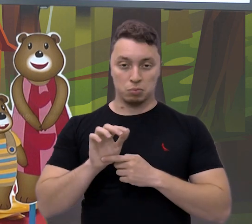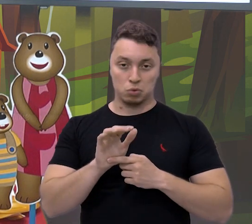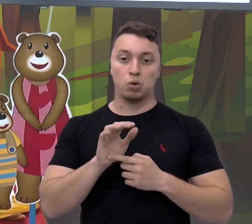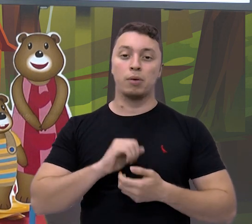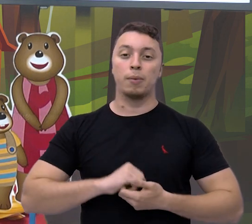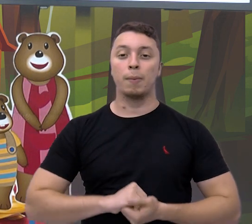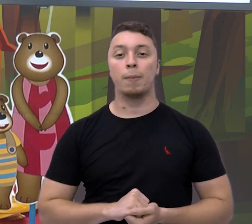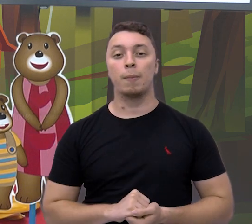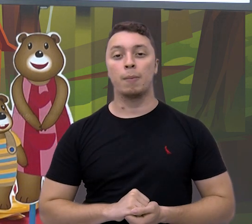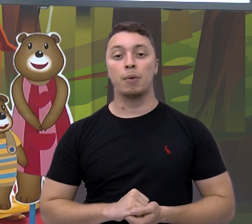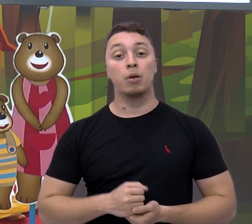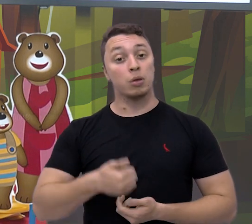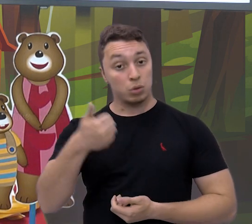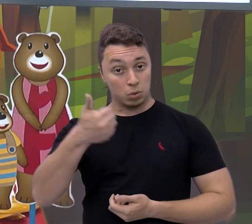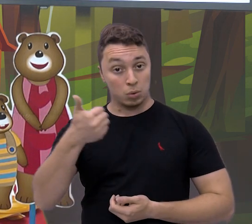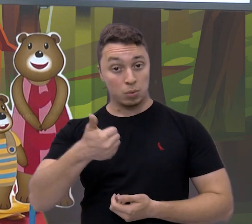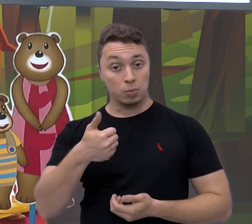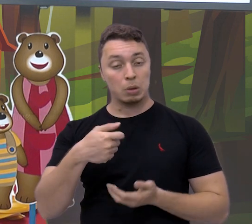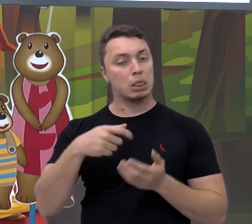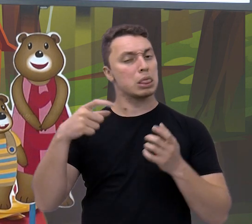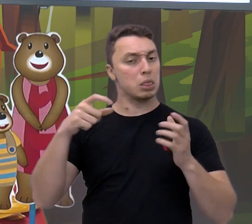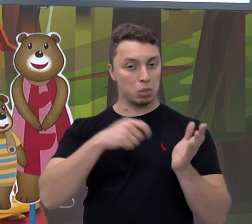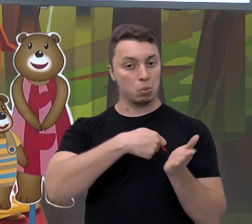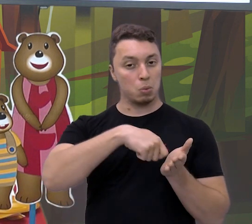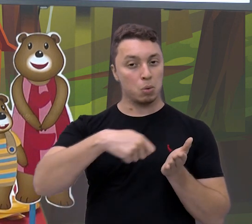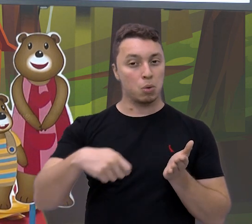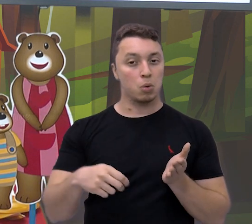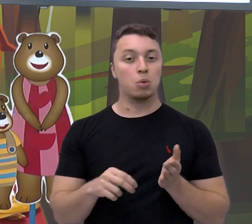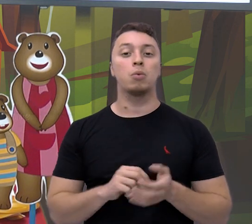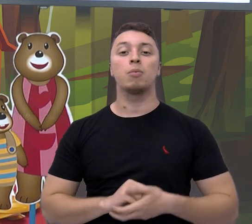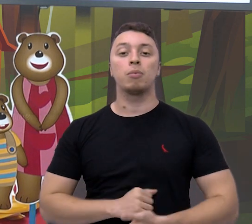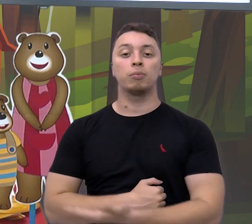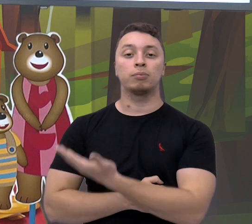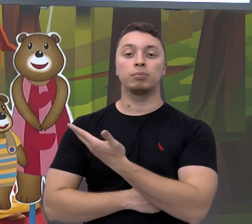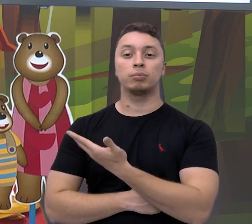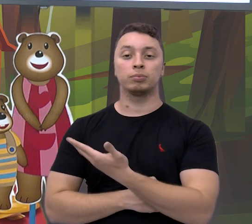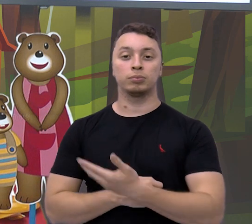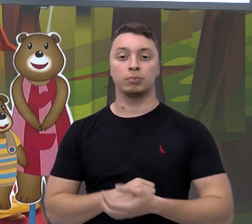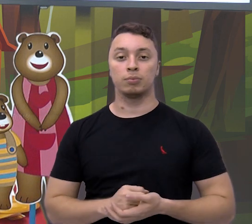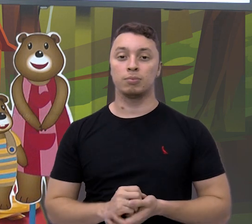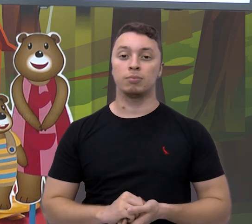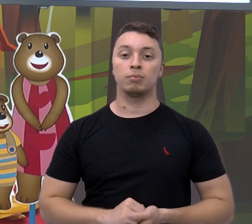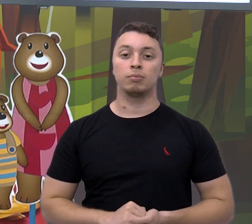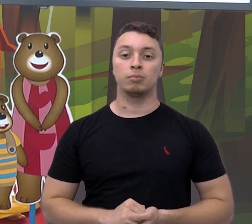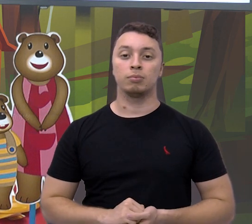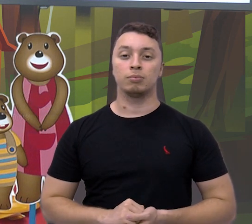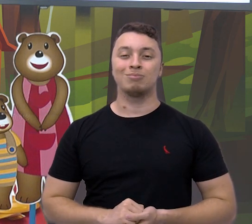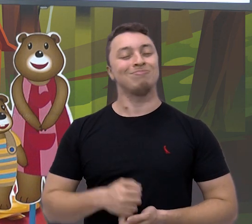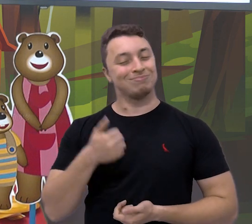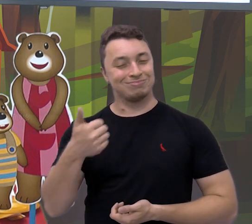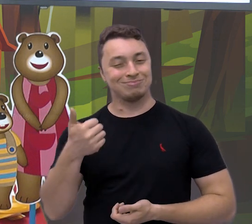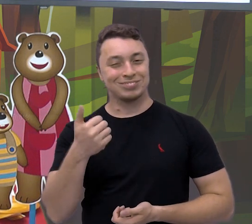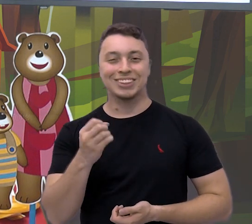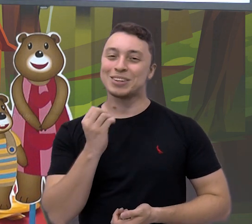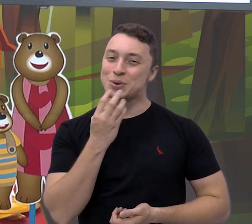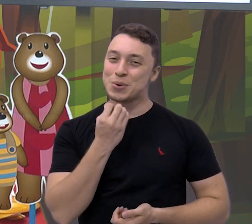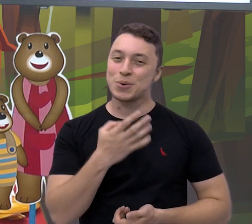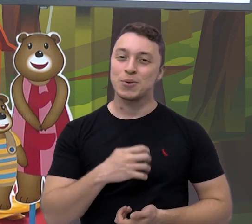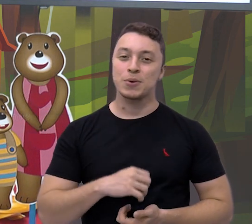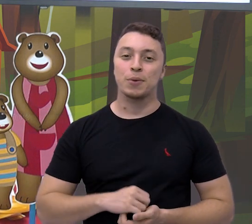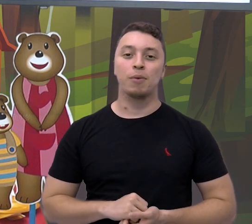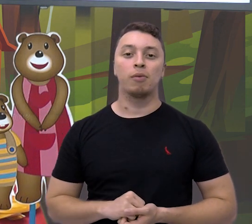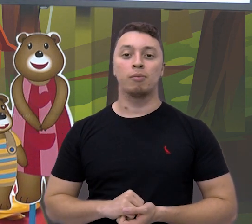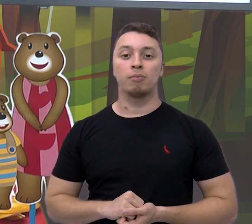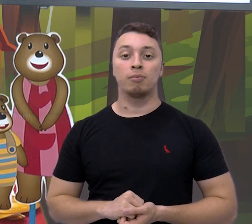Pronto! Número 1 é escrever essa palavra, urso. Ok? Muito bem! Agora